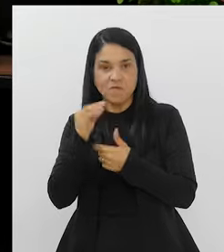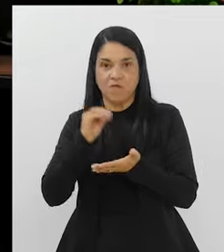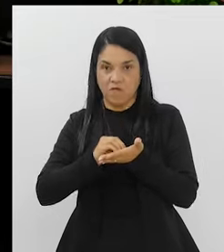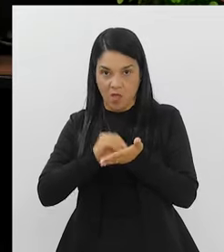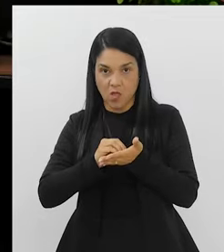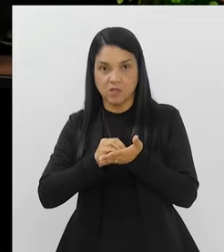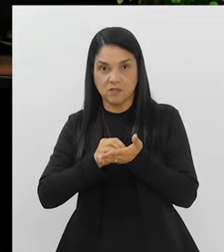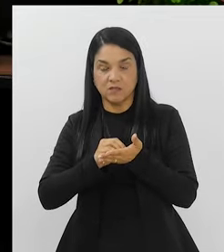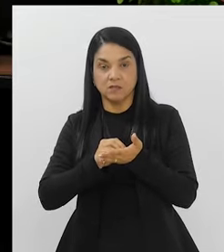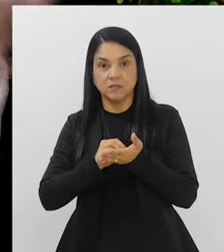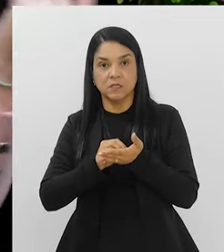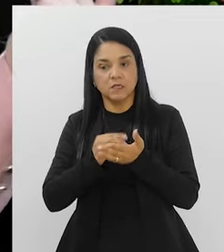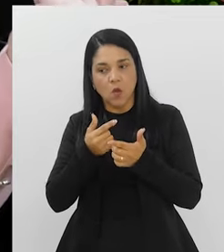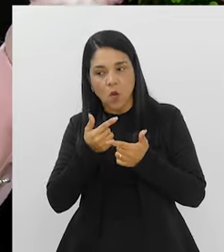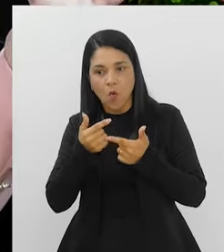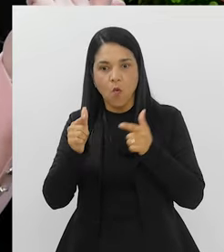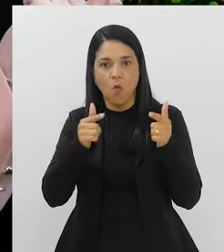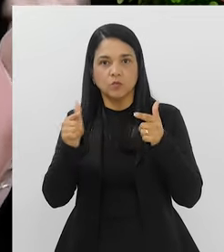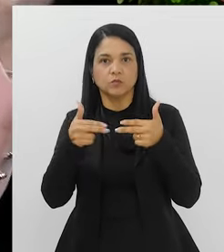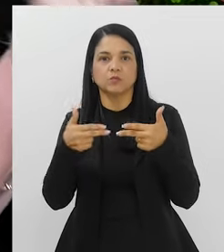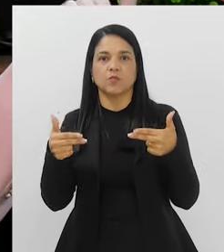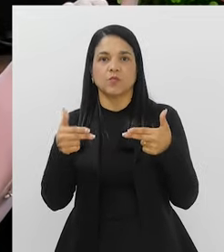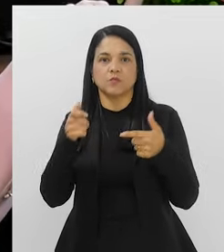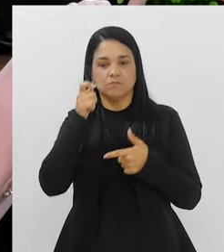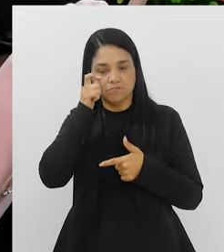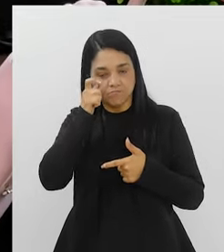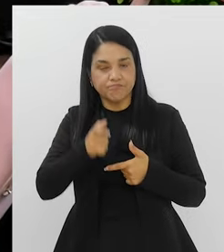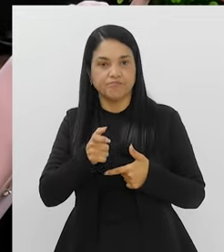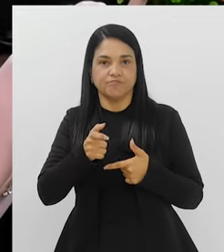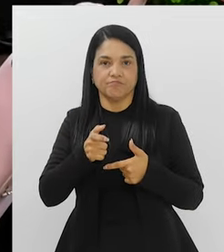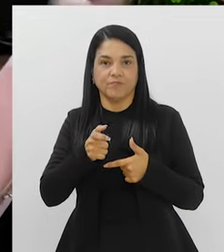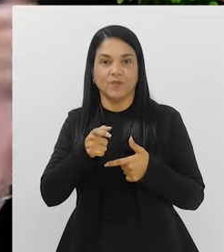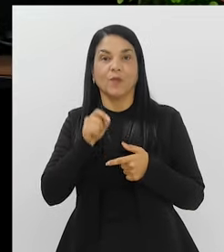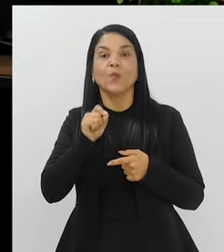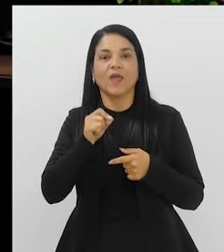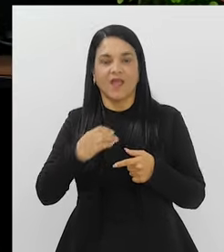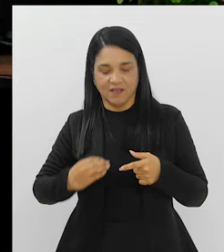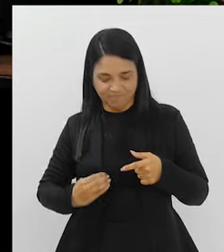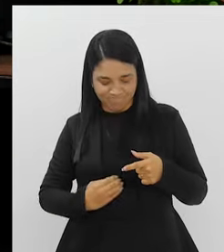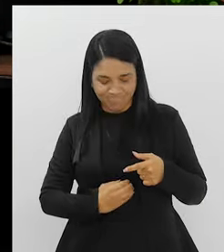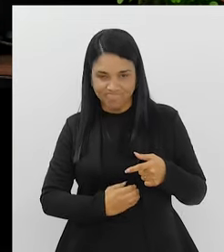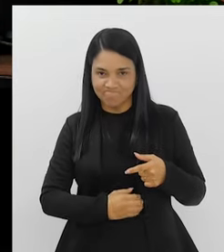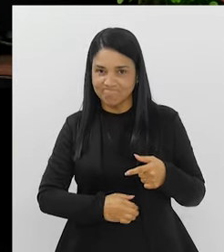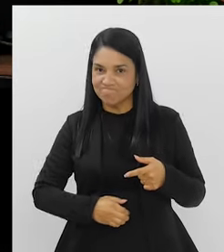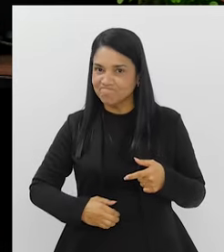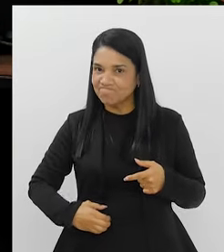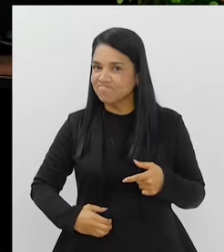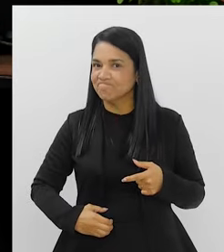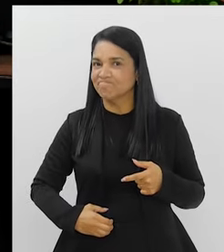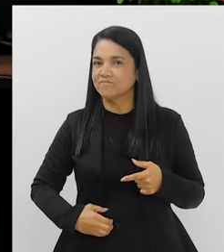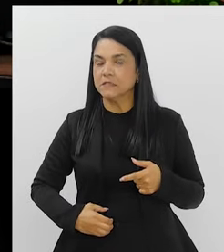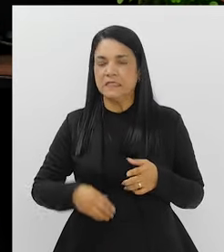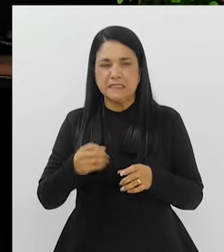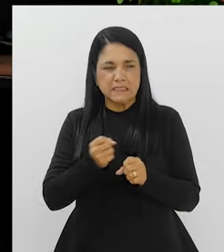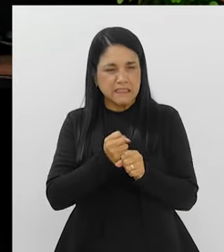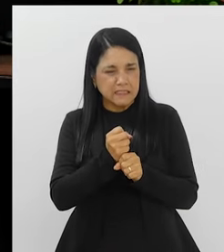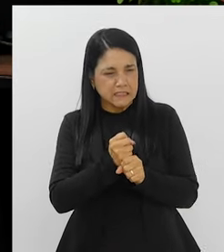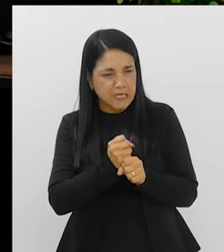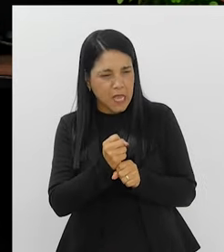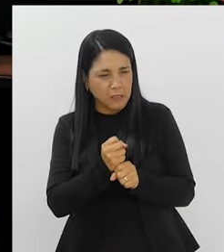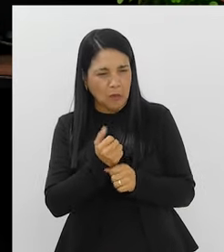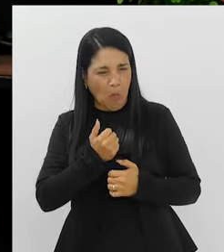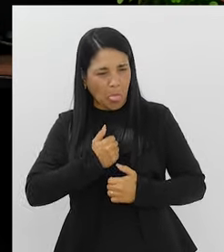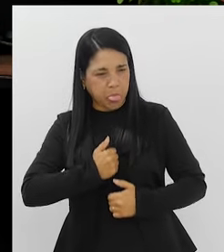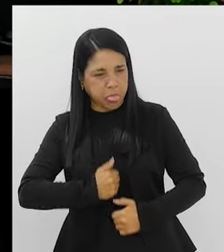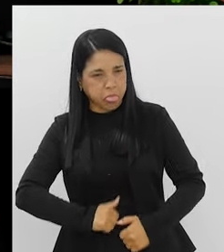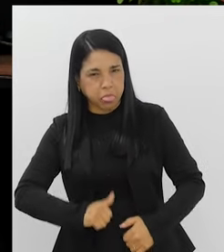te atentar para outras questões, para outras questões. E uma delas é o intestino. Nossa, esse ano eu tive muita